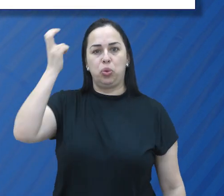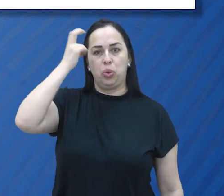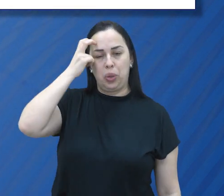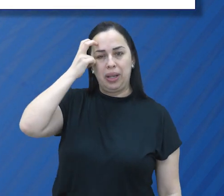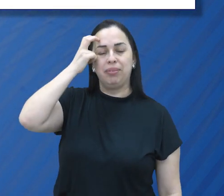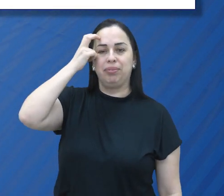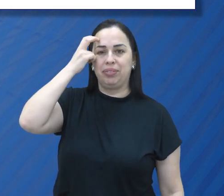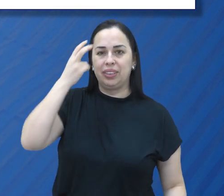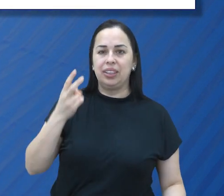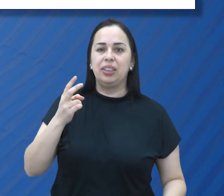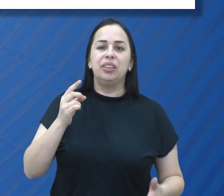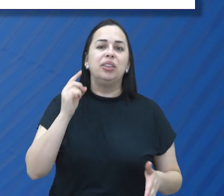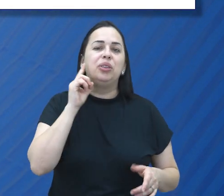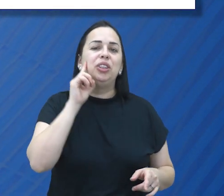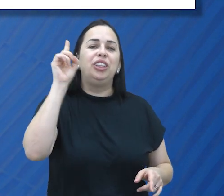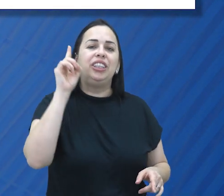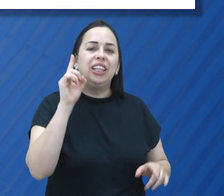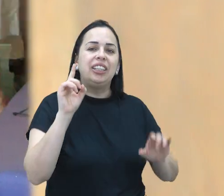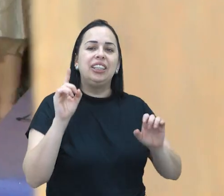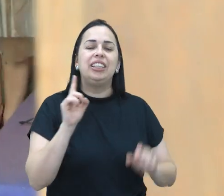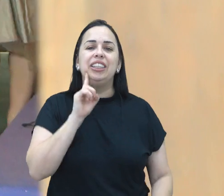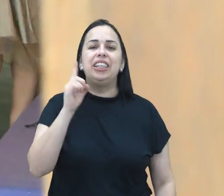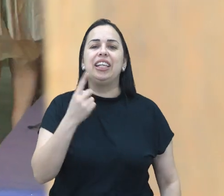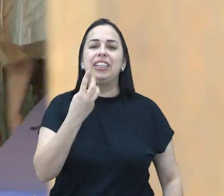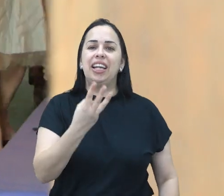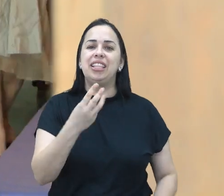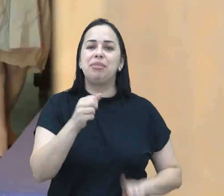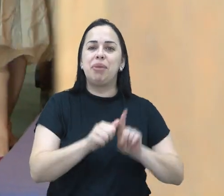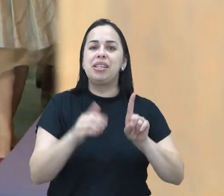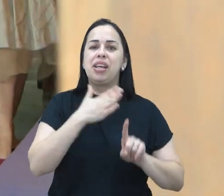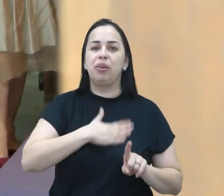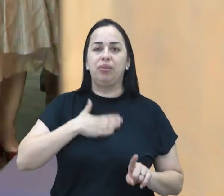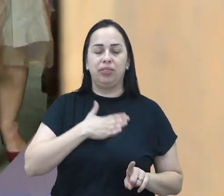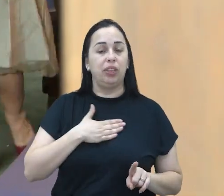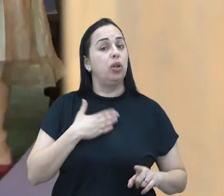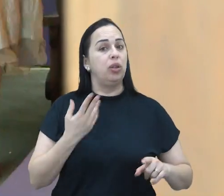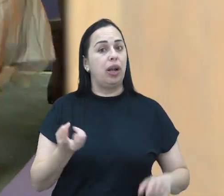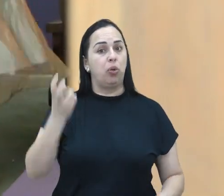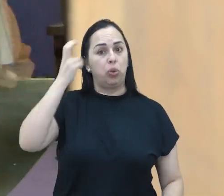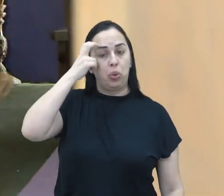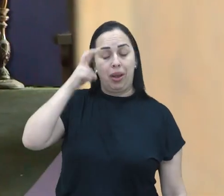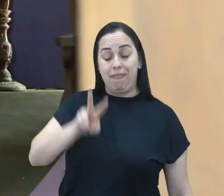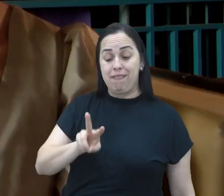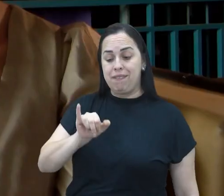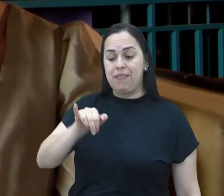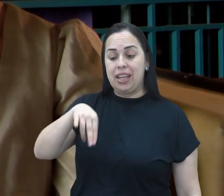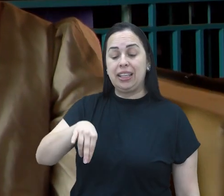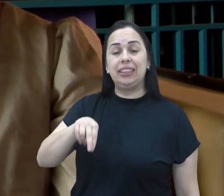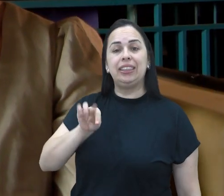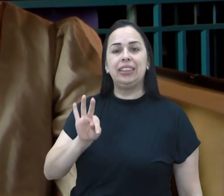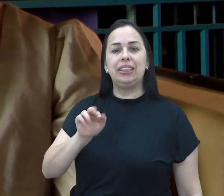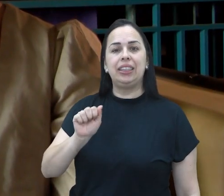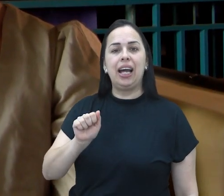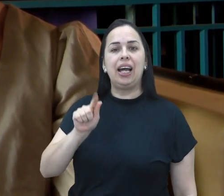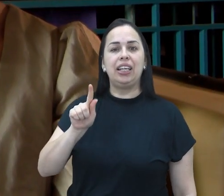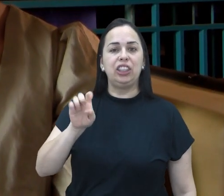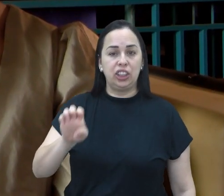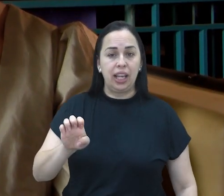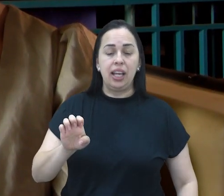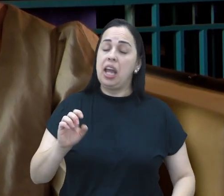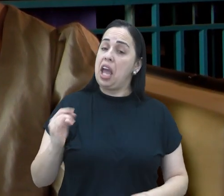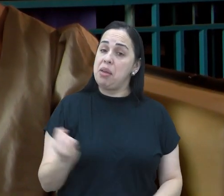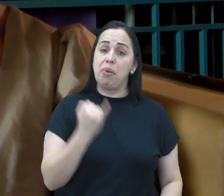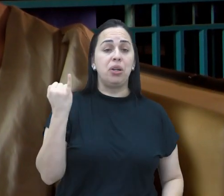município, o Dia da Cultura Vintage. A data vai ser celebrada no dia 3 de agosto. O Dia da Cultura Vintage é